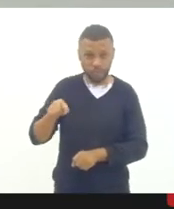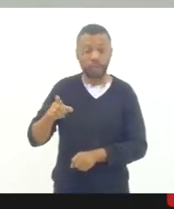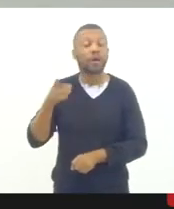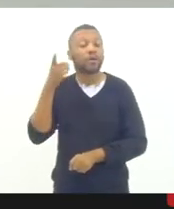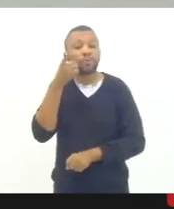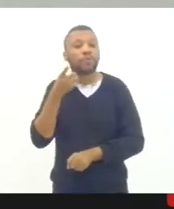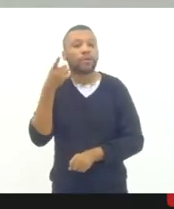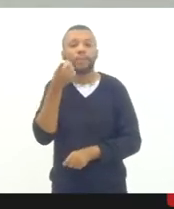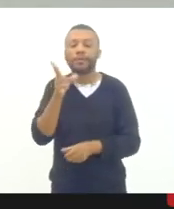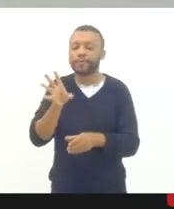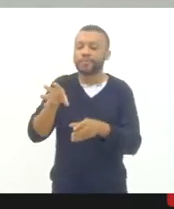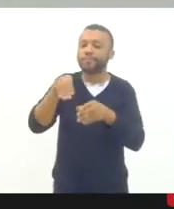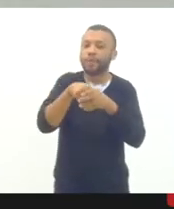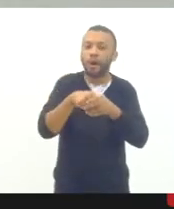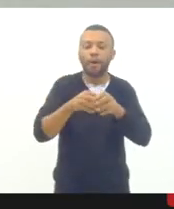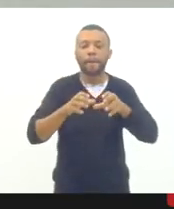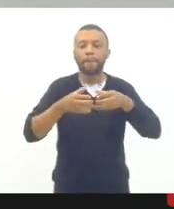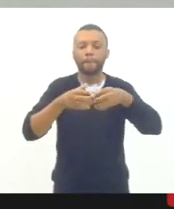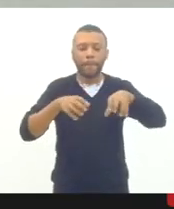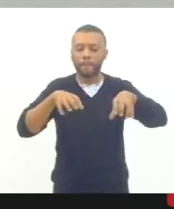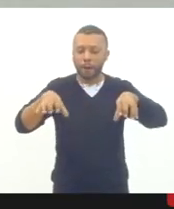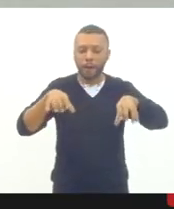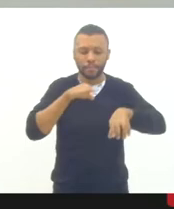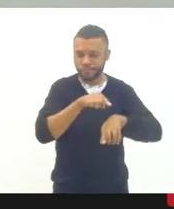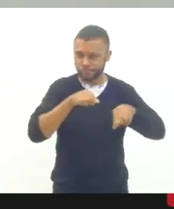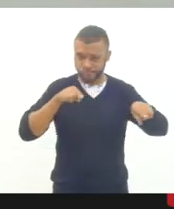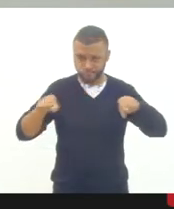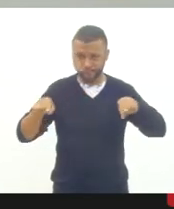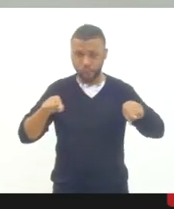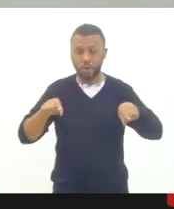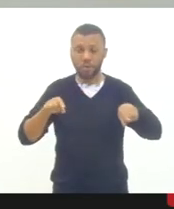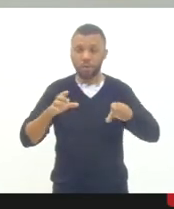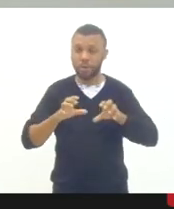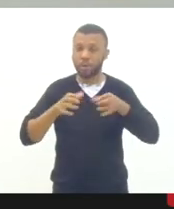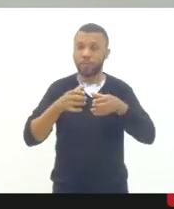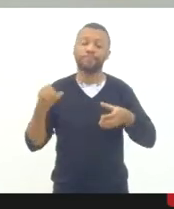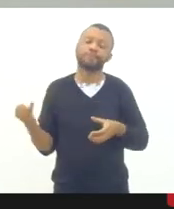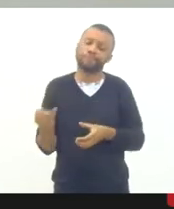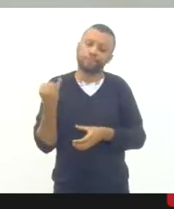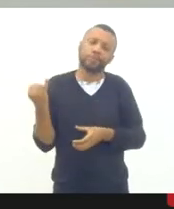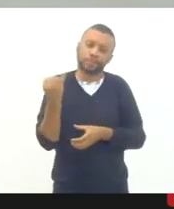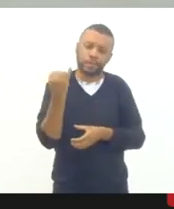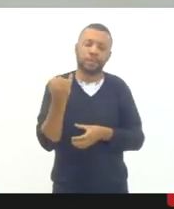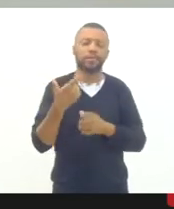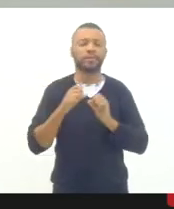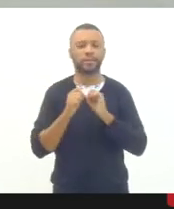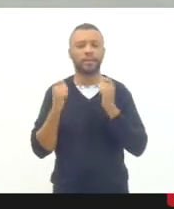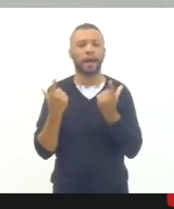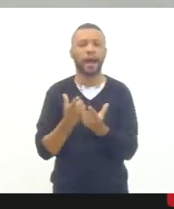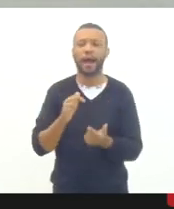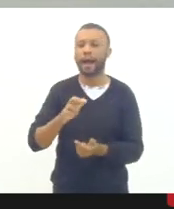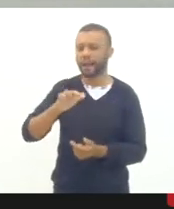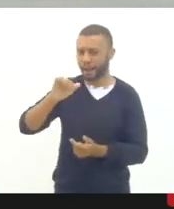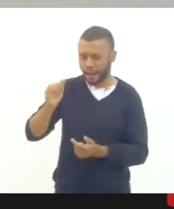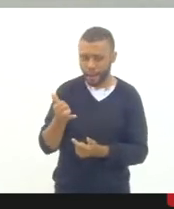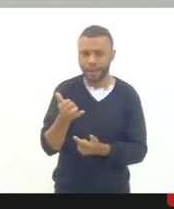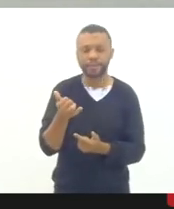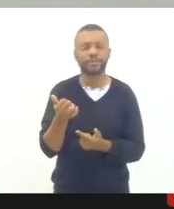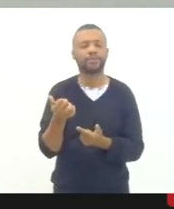que compõem essas duas importantes comissões da alerje, com